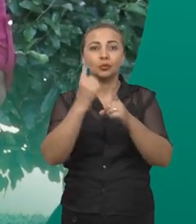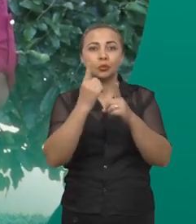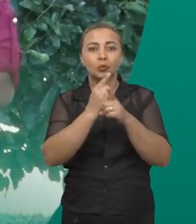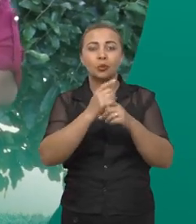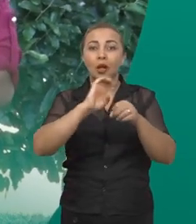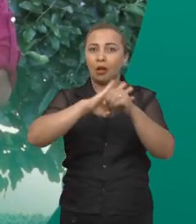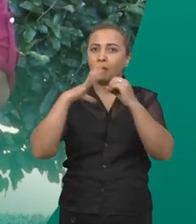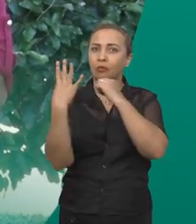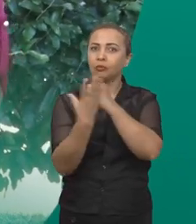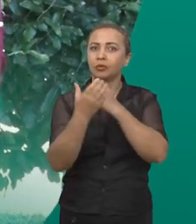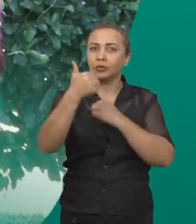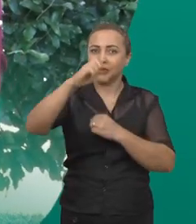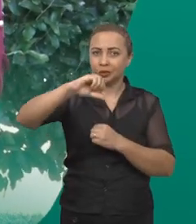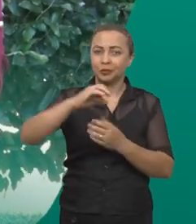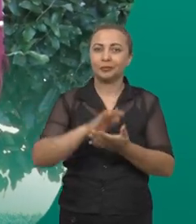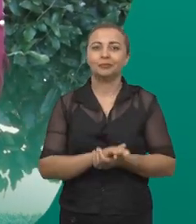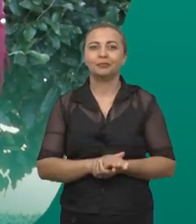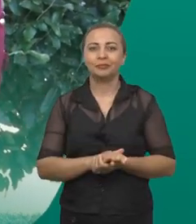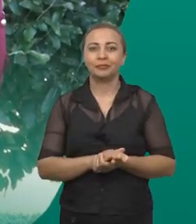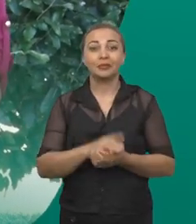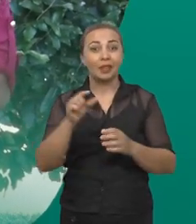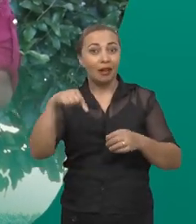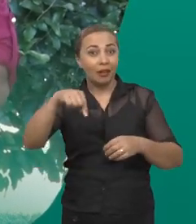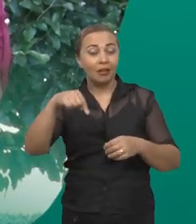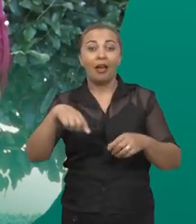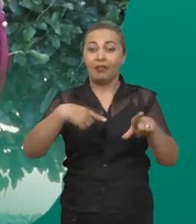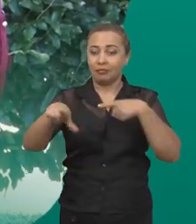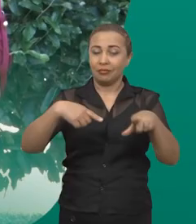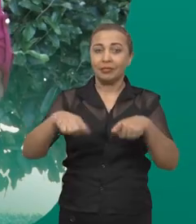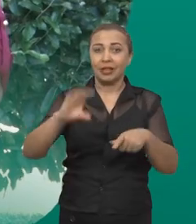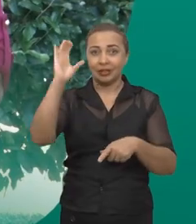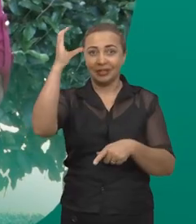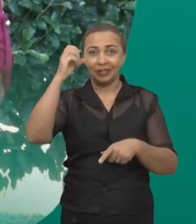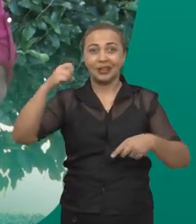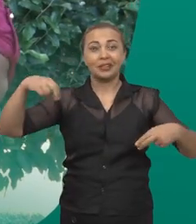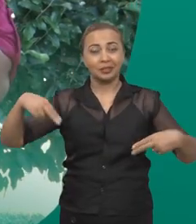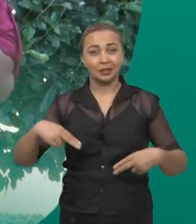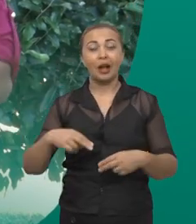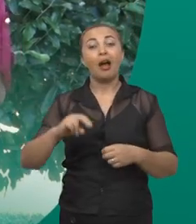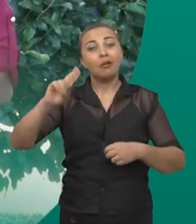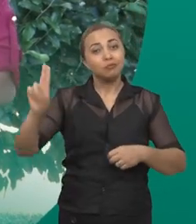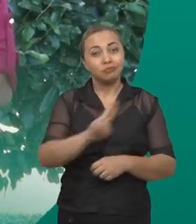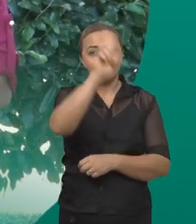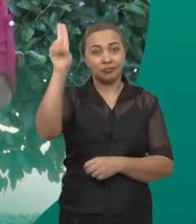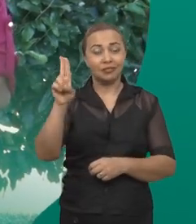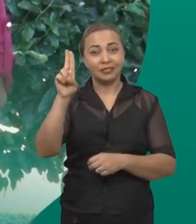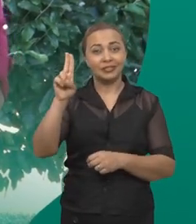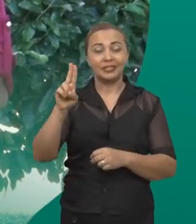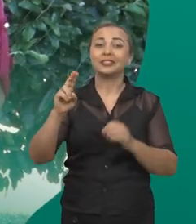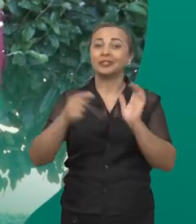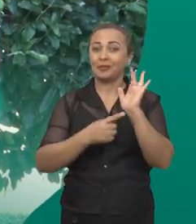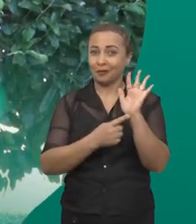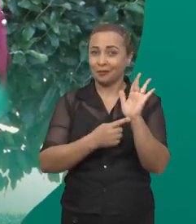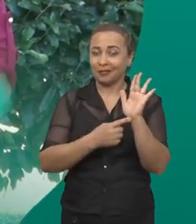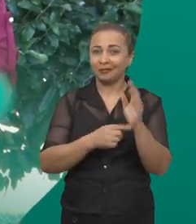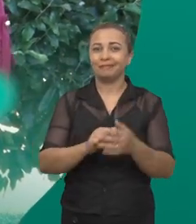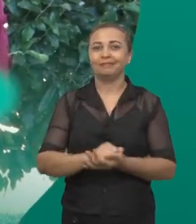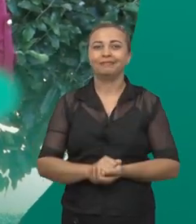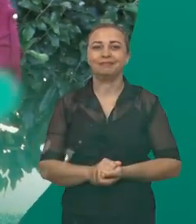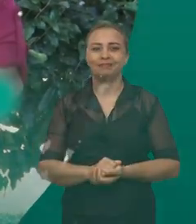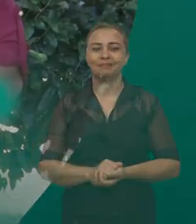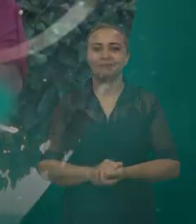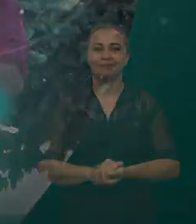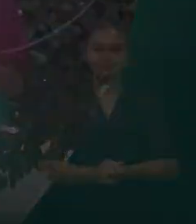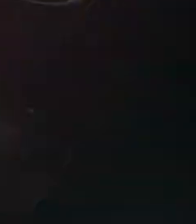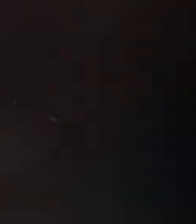de diagnóstico da Covid-19. E isso é trabalho dos cientistas da Universidade Federal da Paraíba. Fique com a gente.